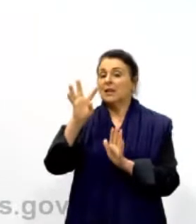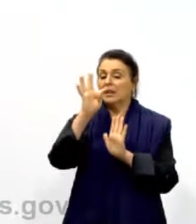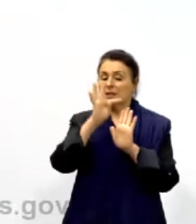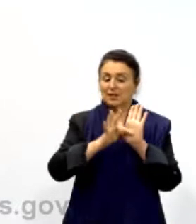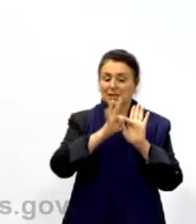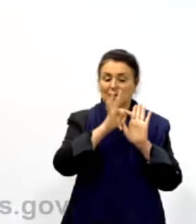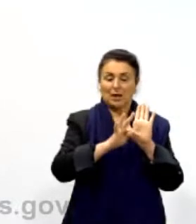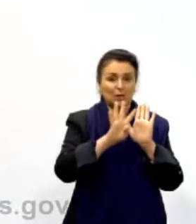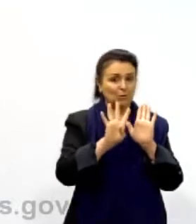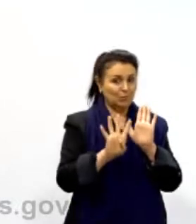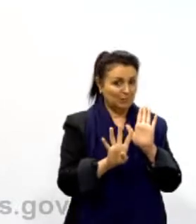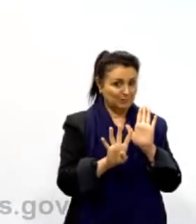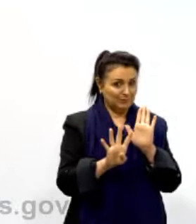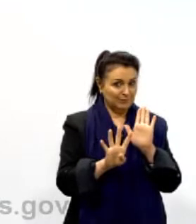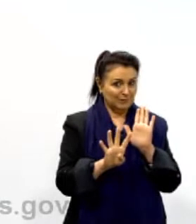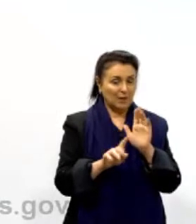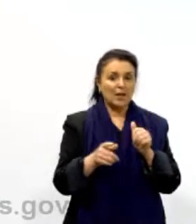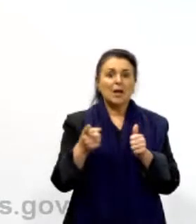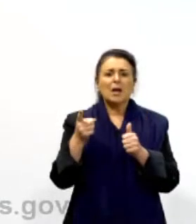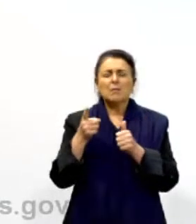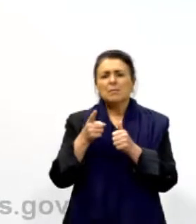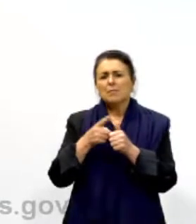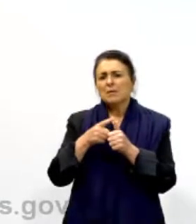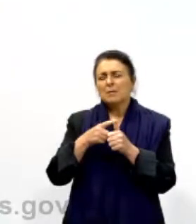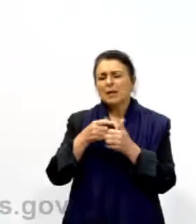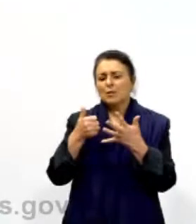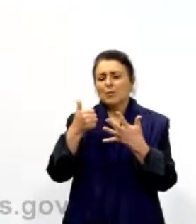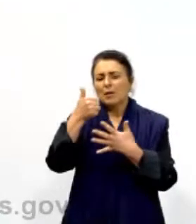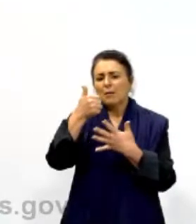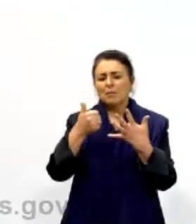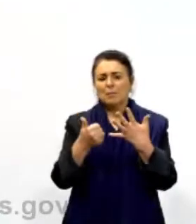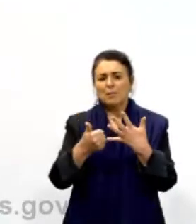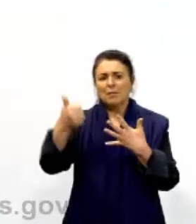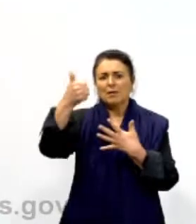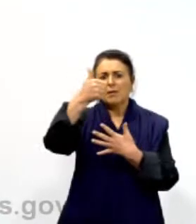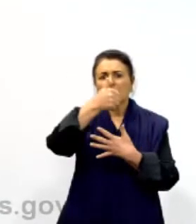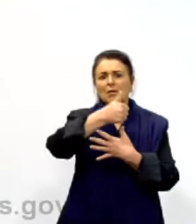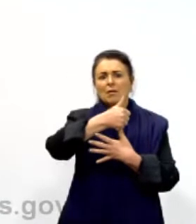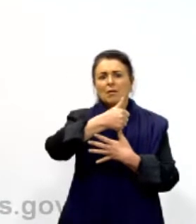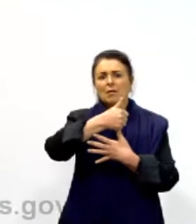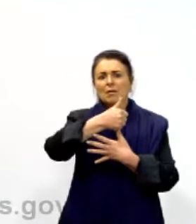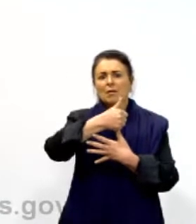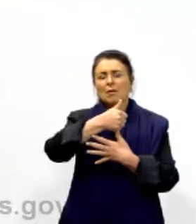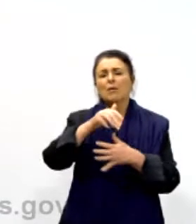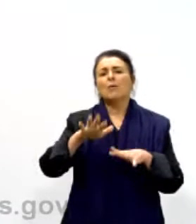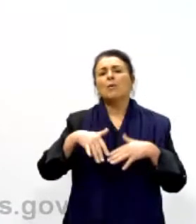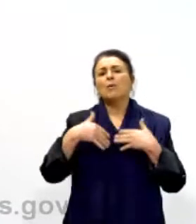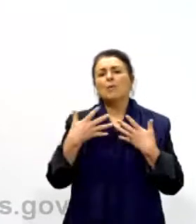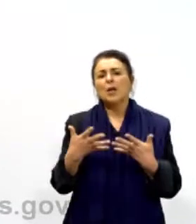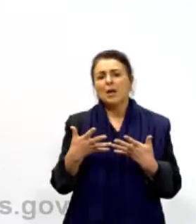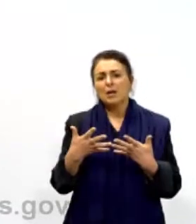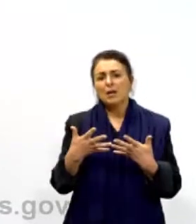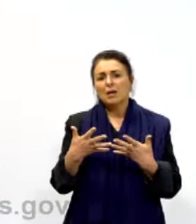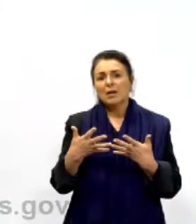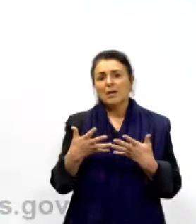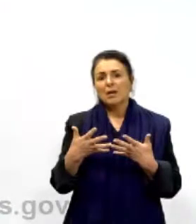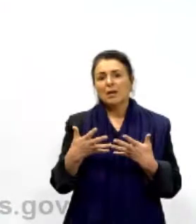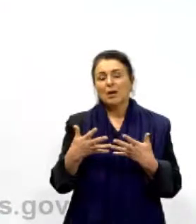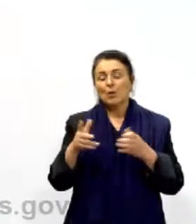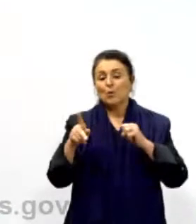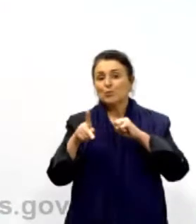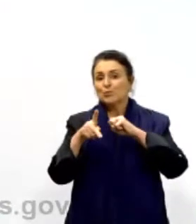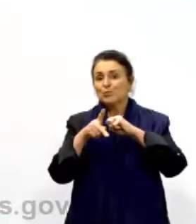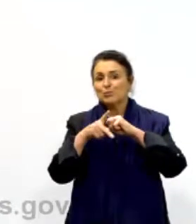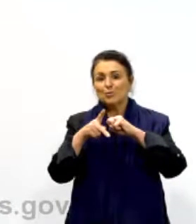Eles vão privilegiar o quê? Shopping centers, né? Eles vão privilegiar áreas ali próximas ao